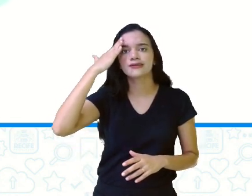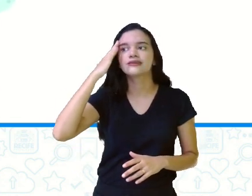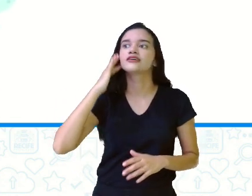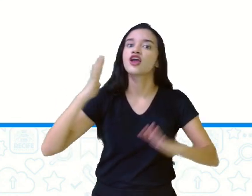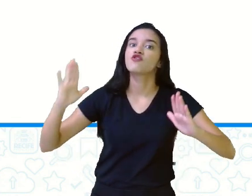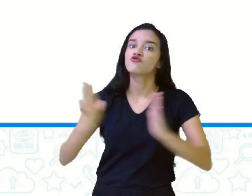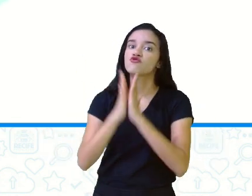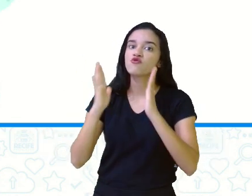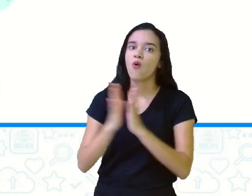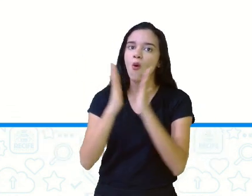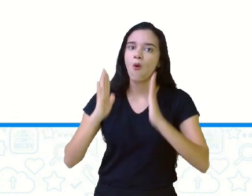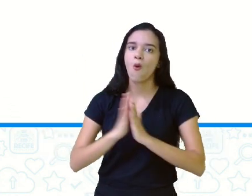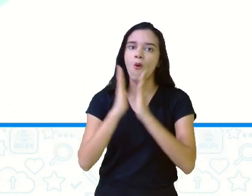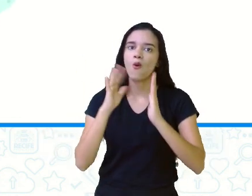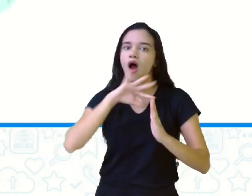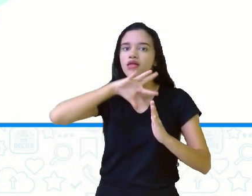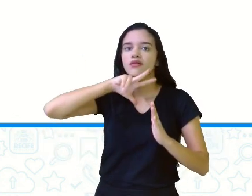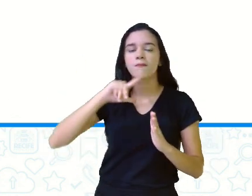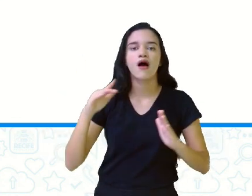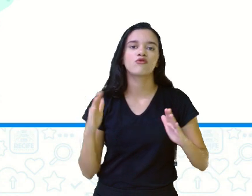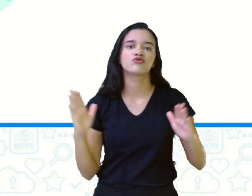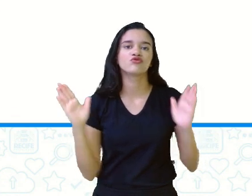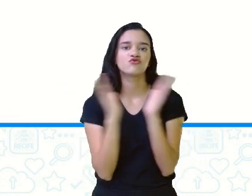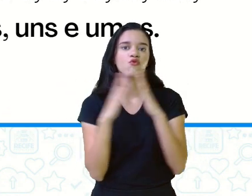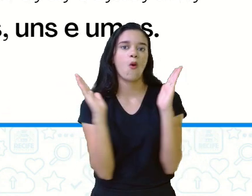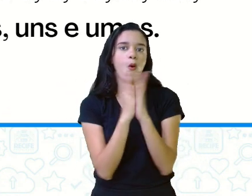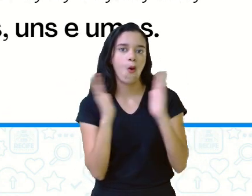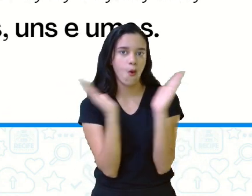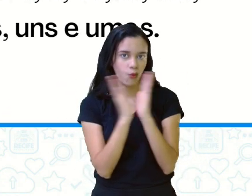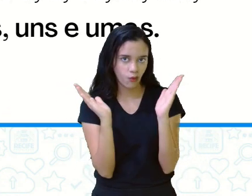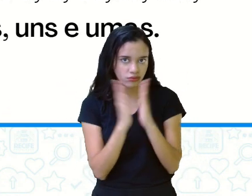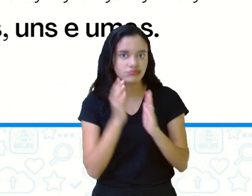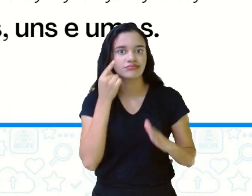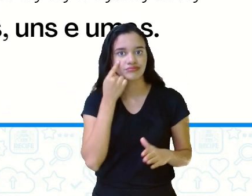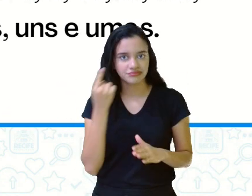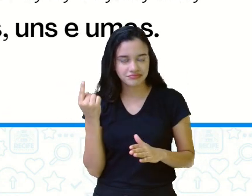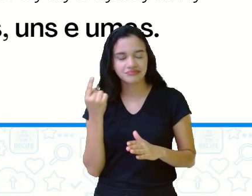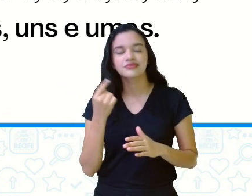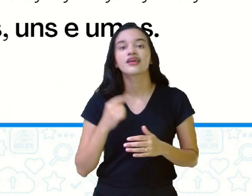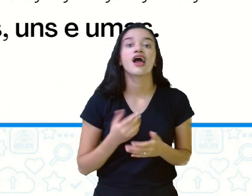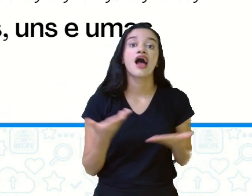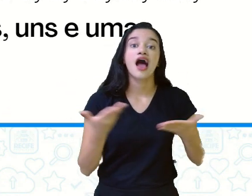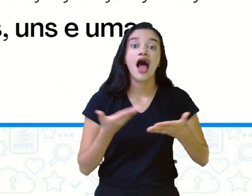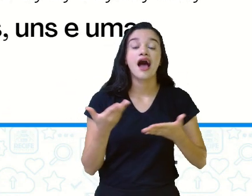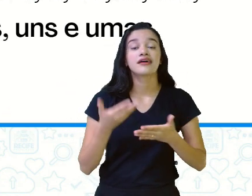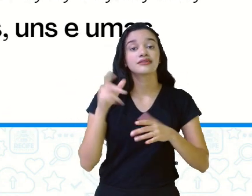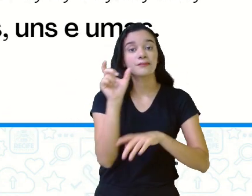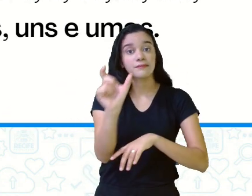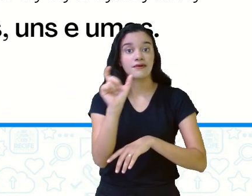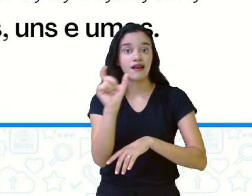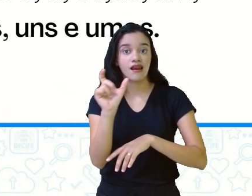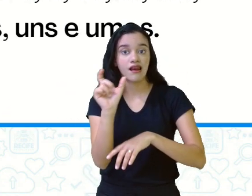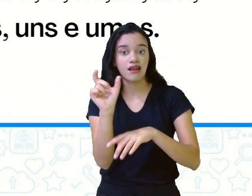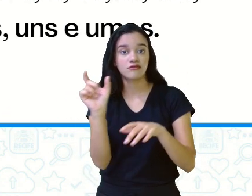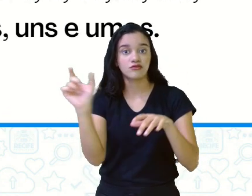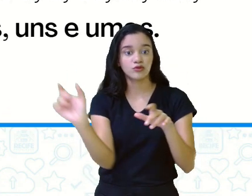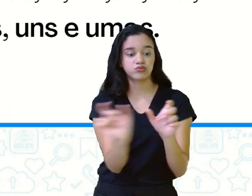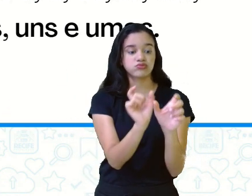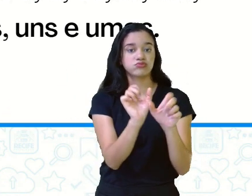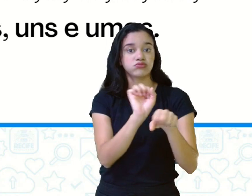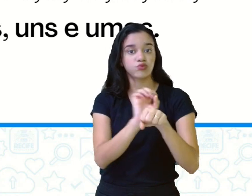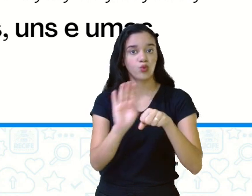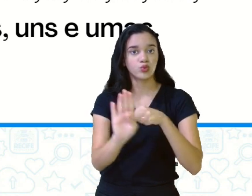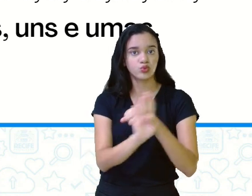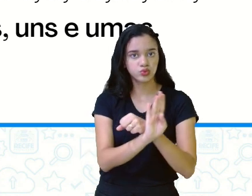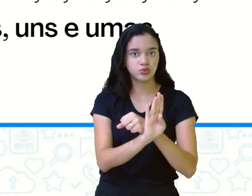de foca, sem usar a mesma palavra. As palavras que acompanham os substantivos são